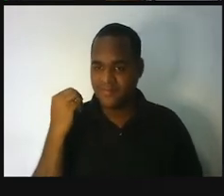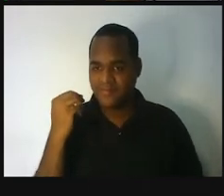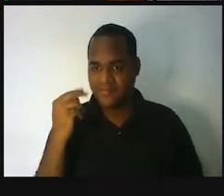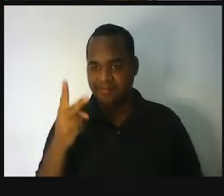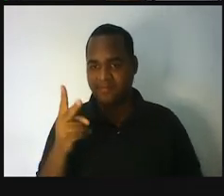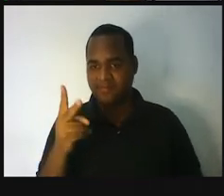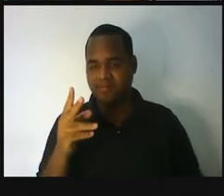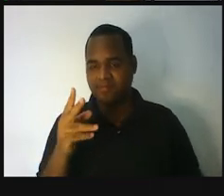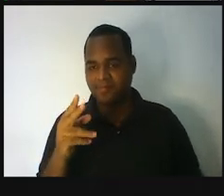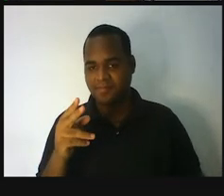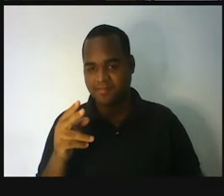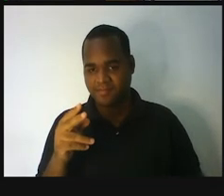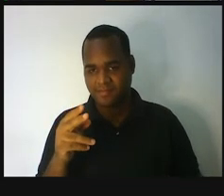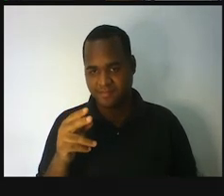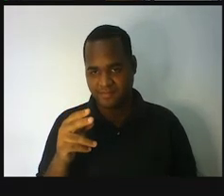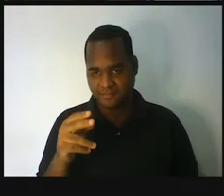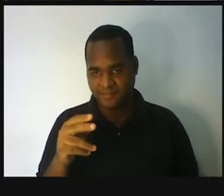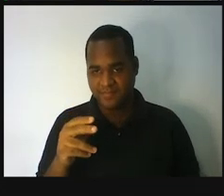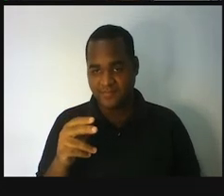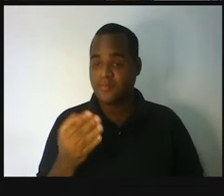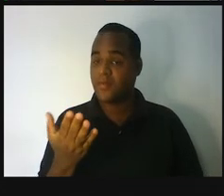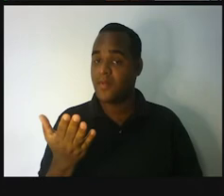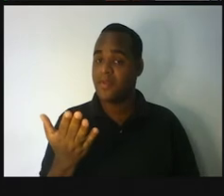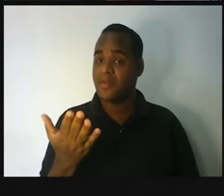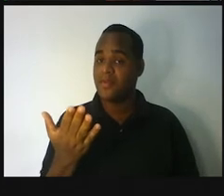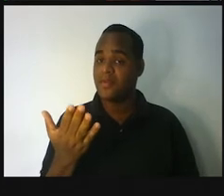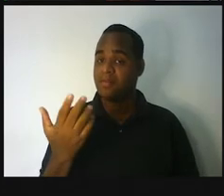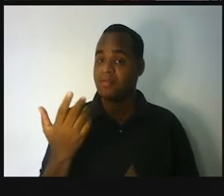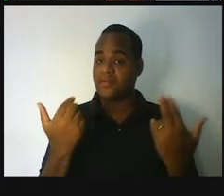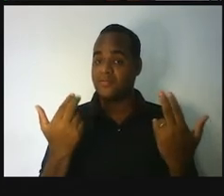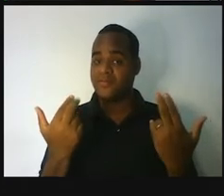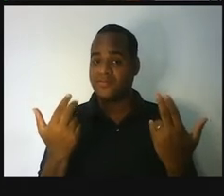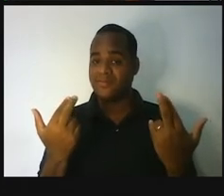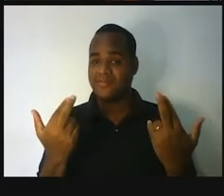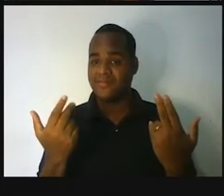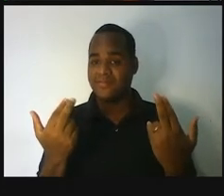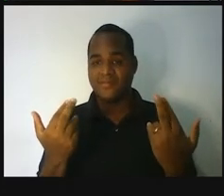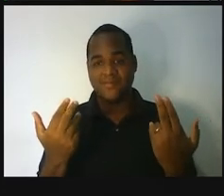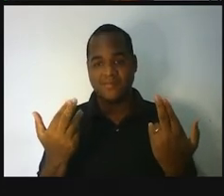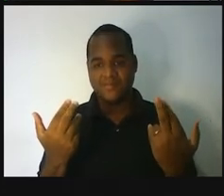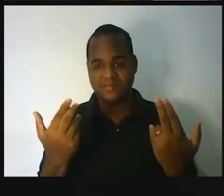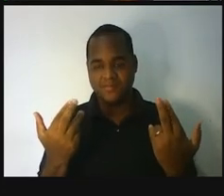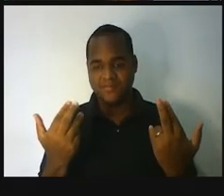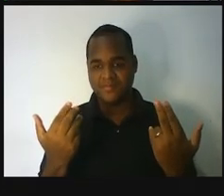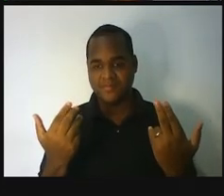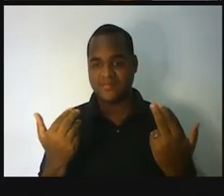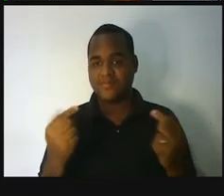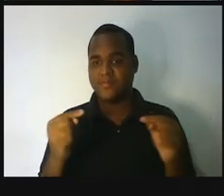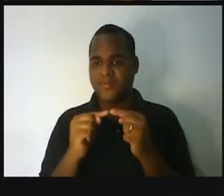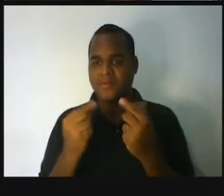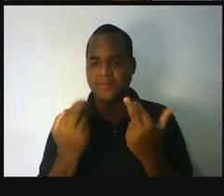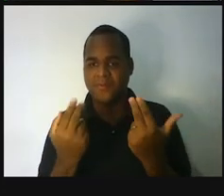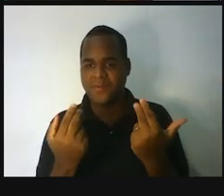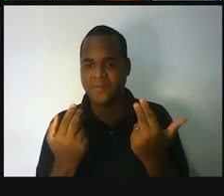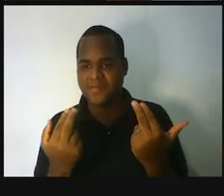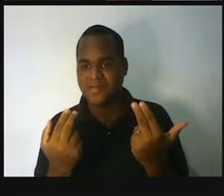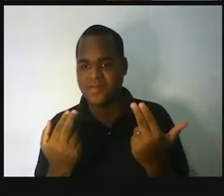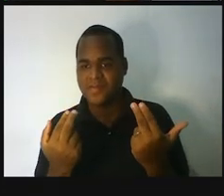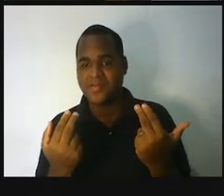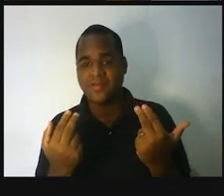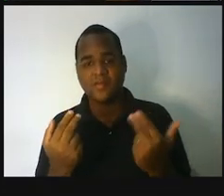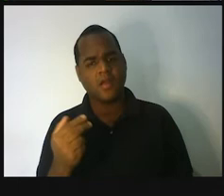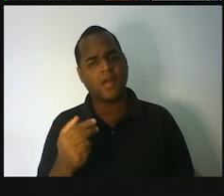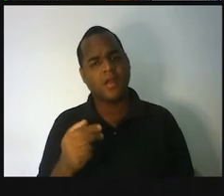Eita, professor! Deu a mesma coisa. Pois é, deu a mesma coisa. Ah,